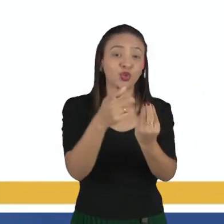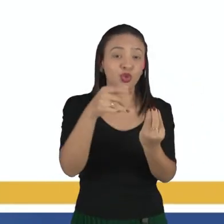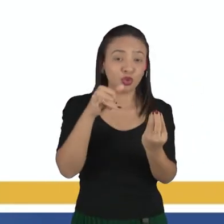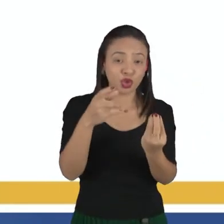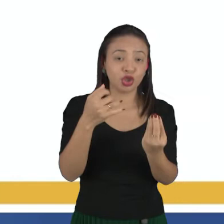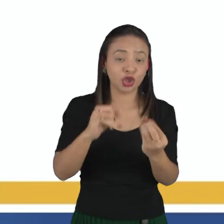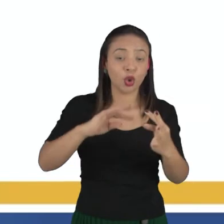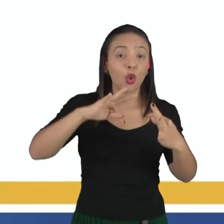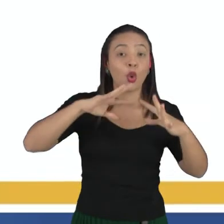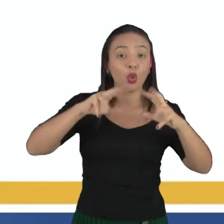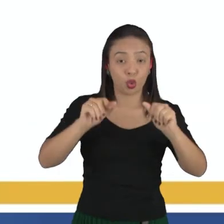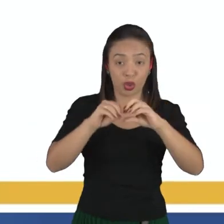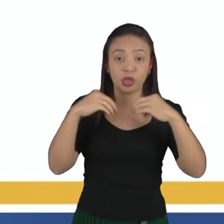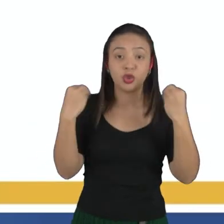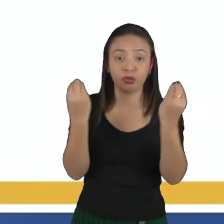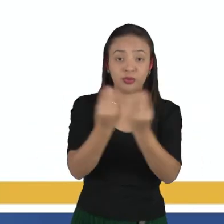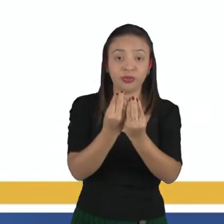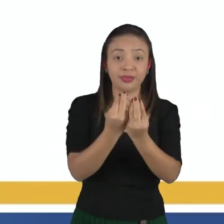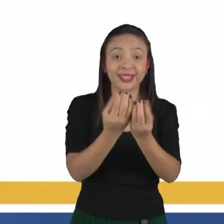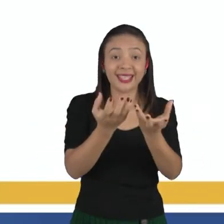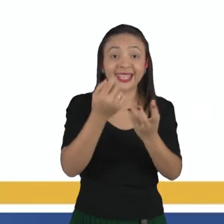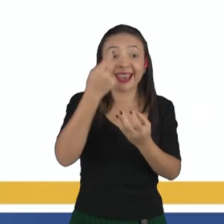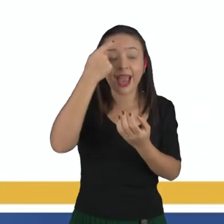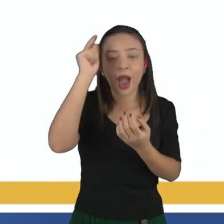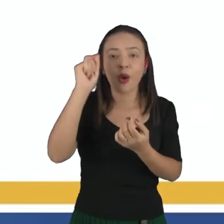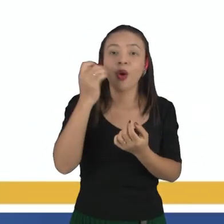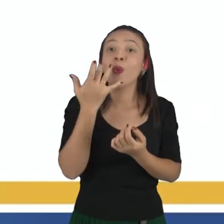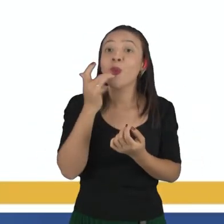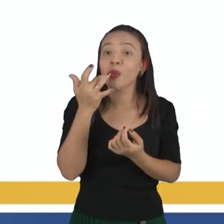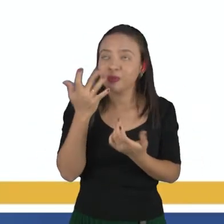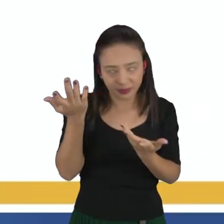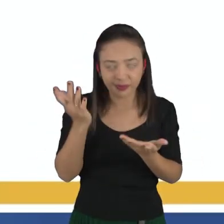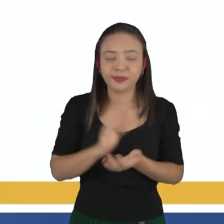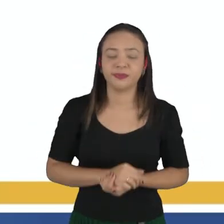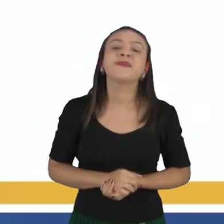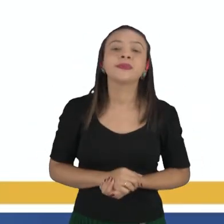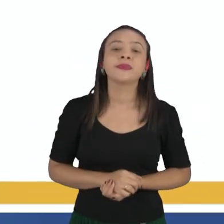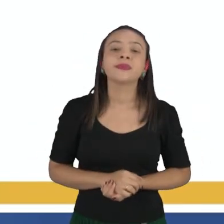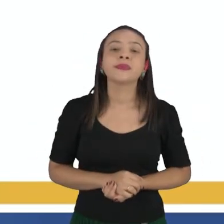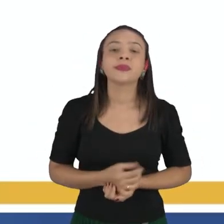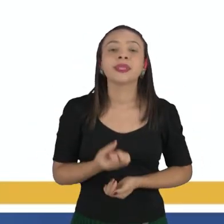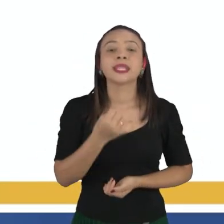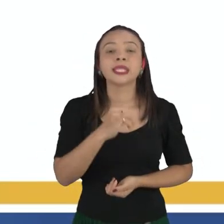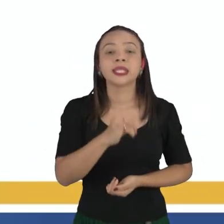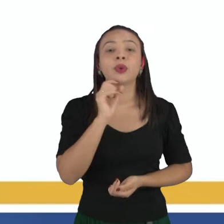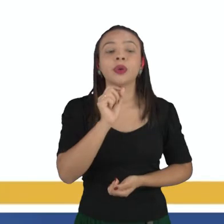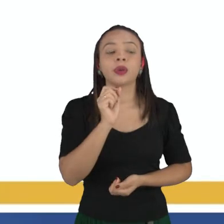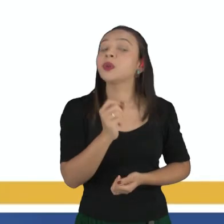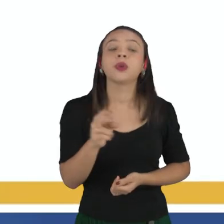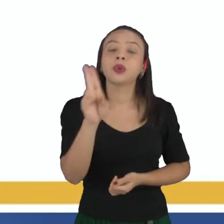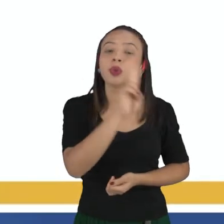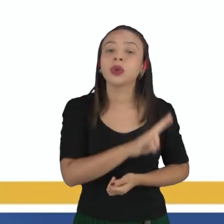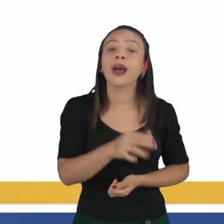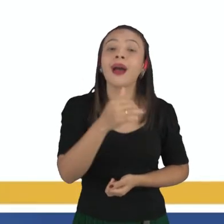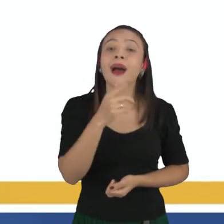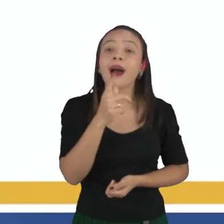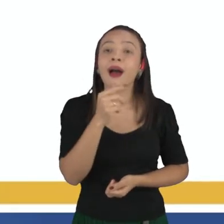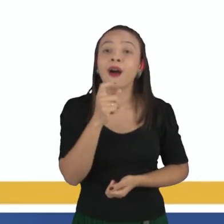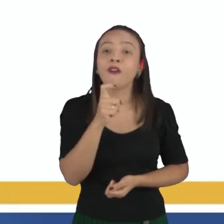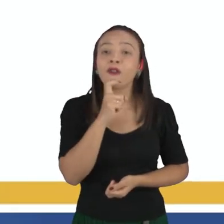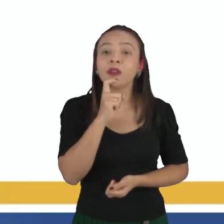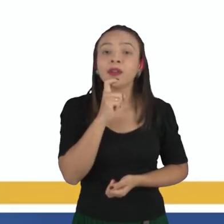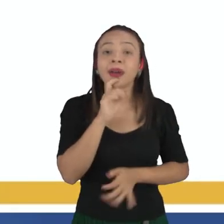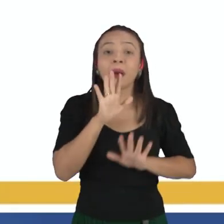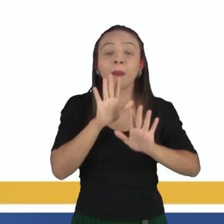que ele colocou, ele estava esperando a produção de ouro, né, quando ele resfriasse com água. E o que que ele obteve?